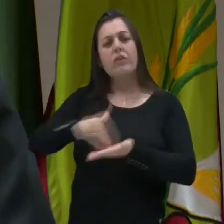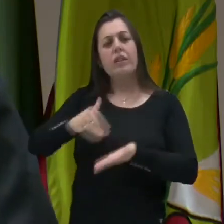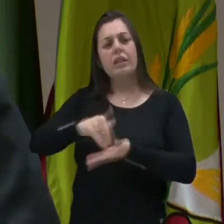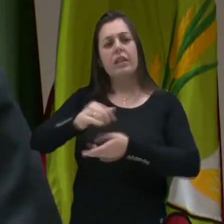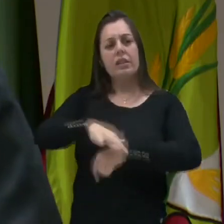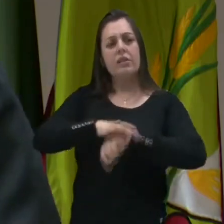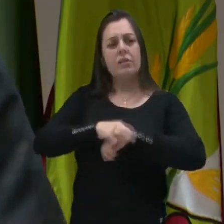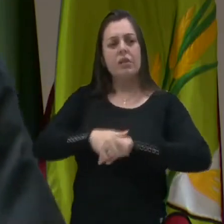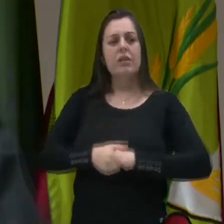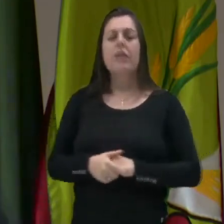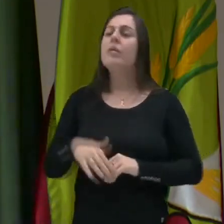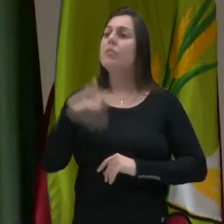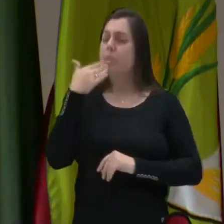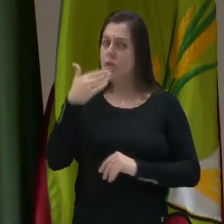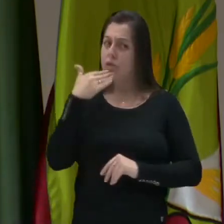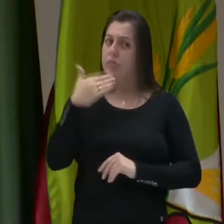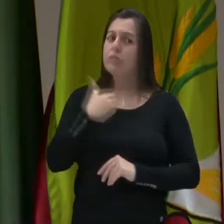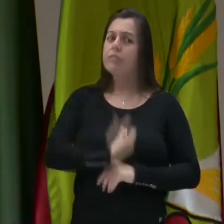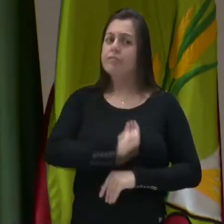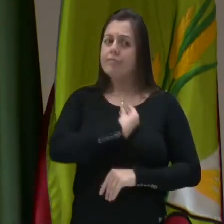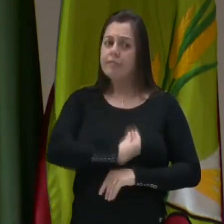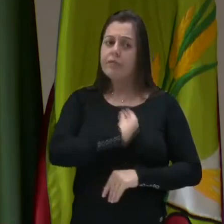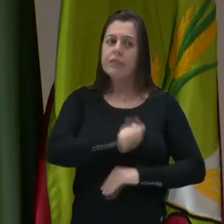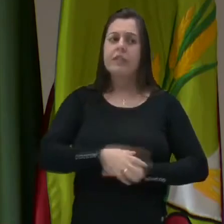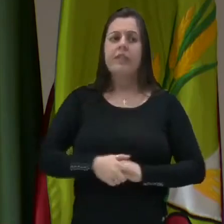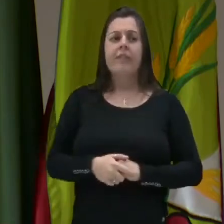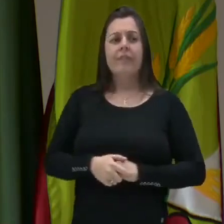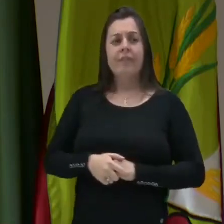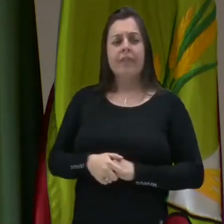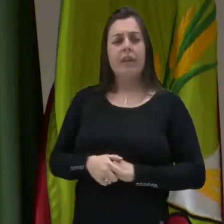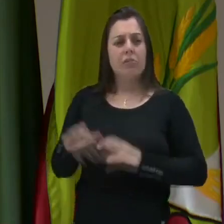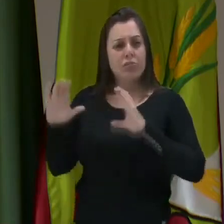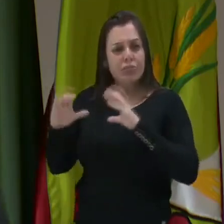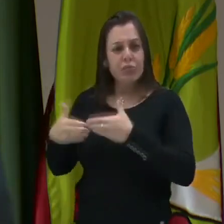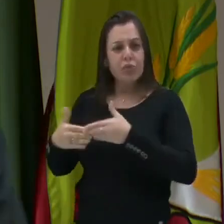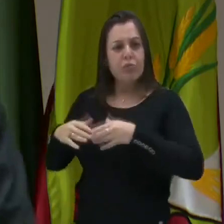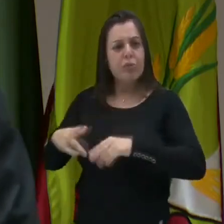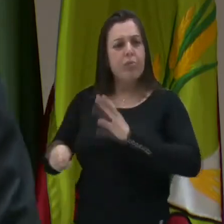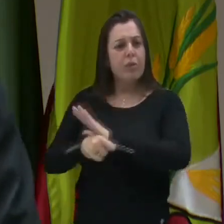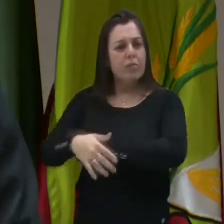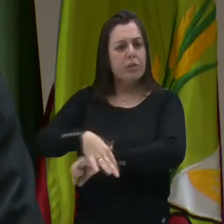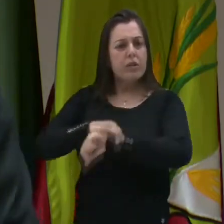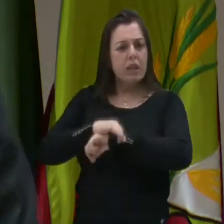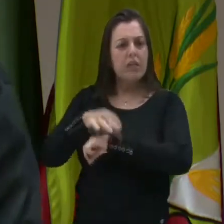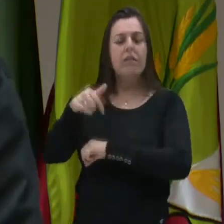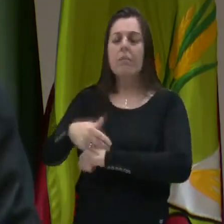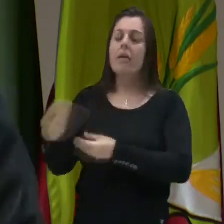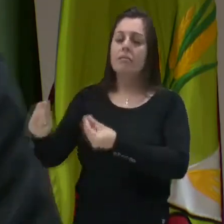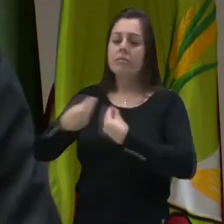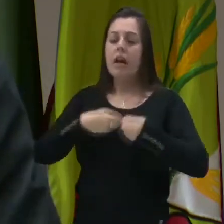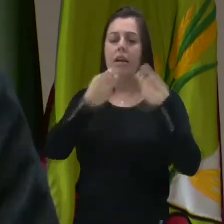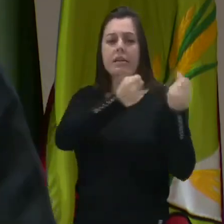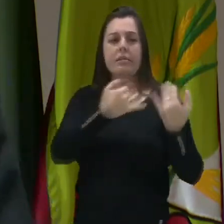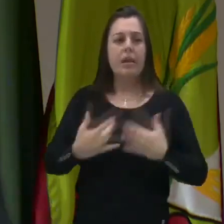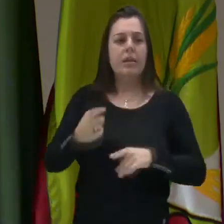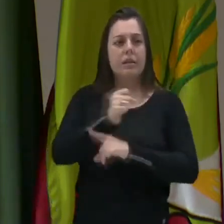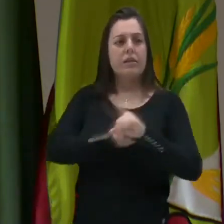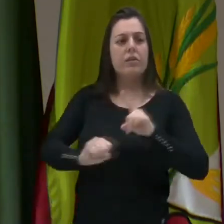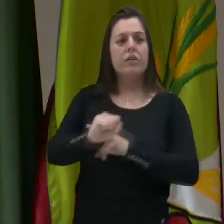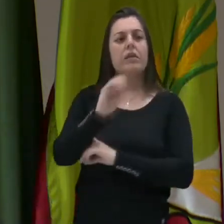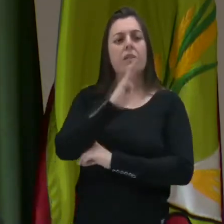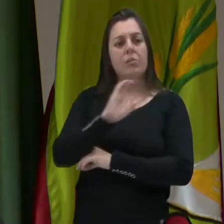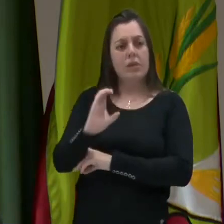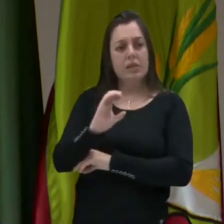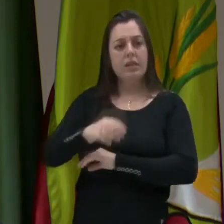segurança solicitando-nos a presença das nossas forças de segurança para vir dar explicação à sociedade Balneário